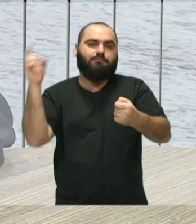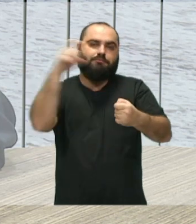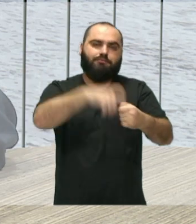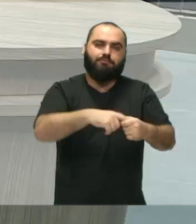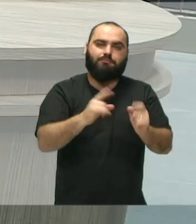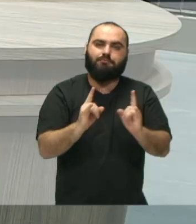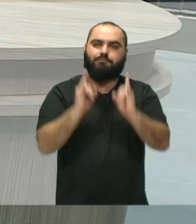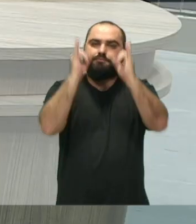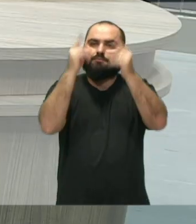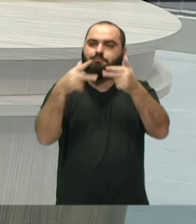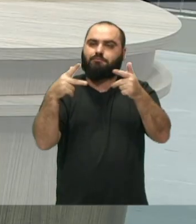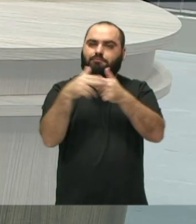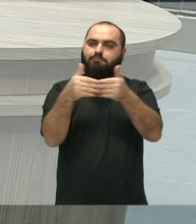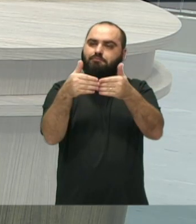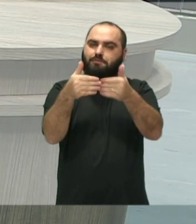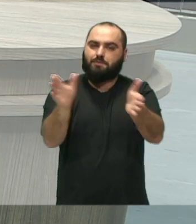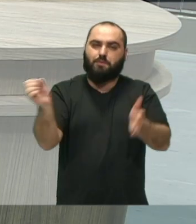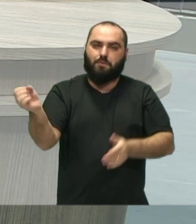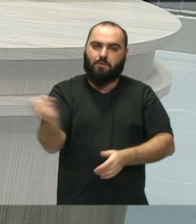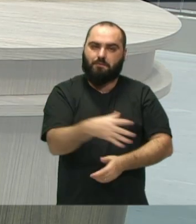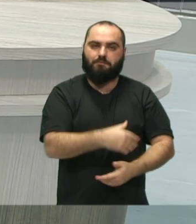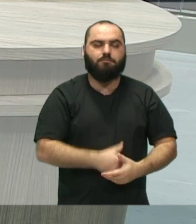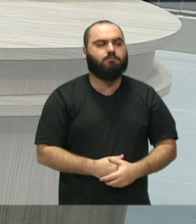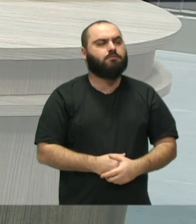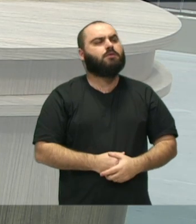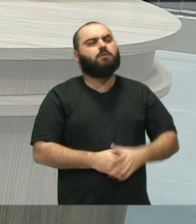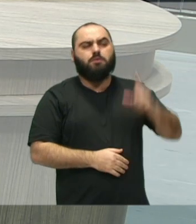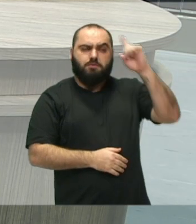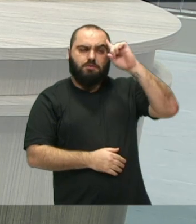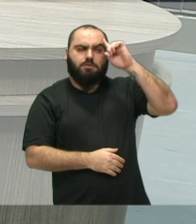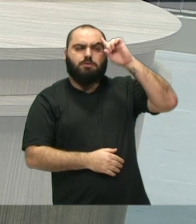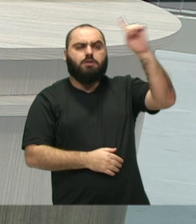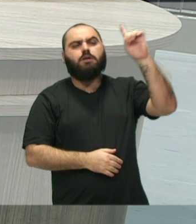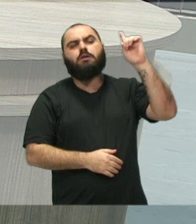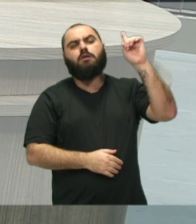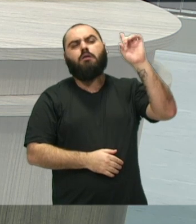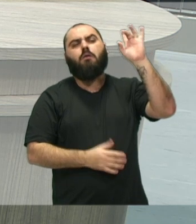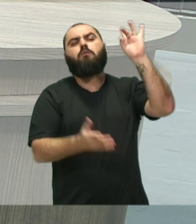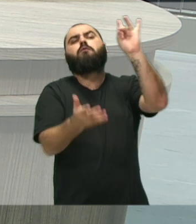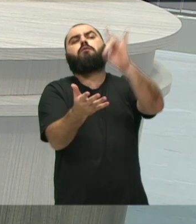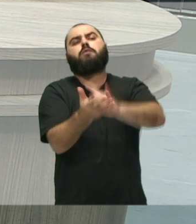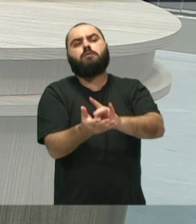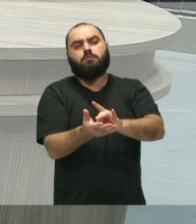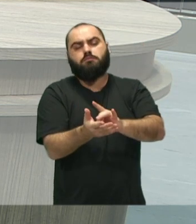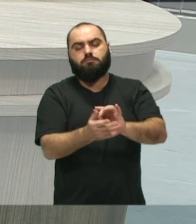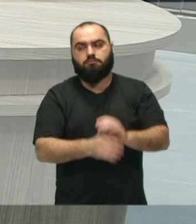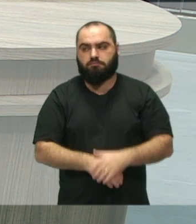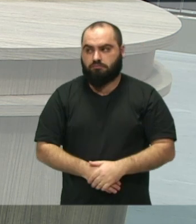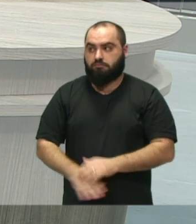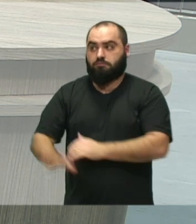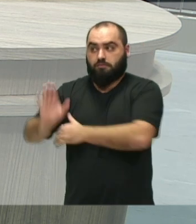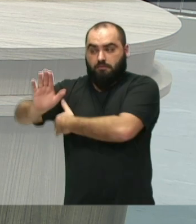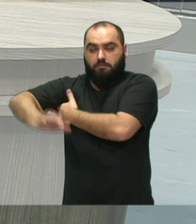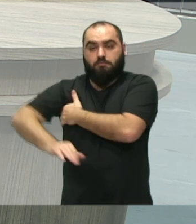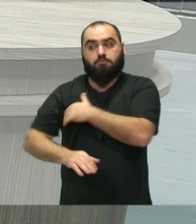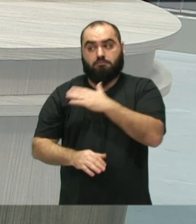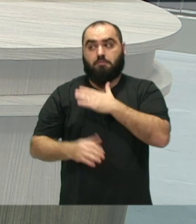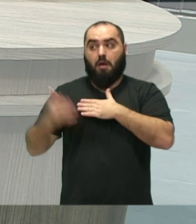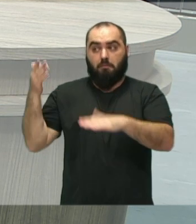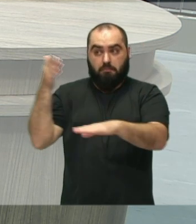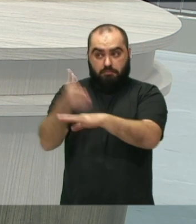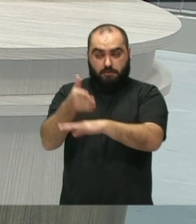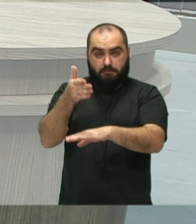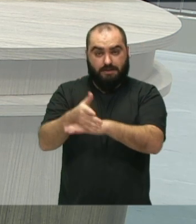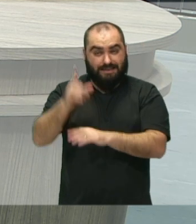novo espaço. Qual é a data que marca o nascimento do conservatório? A aprovação da lei, no caso? Bom, o conservatório, eu tive a oportunidade de participar,